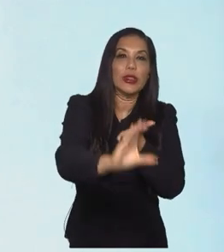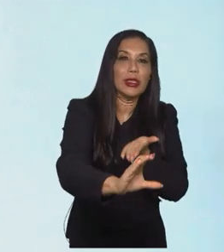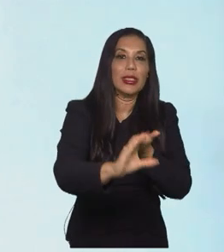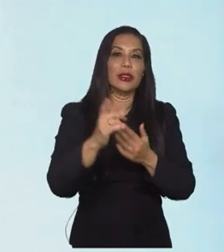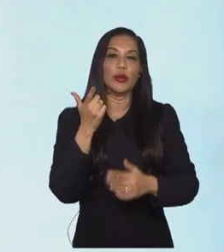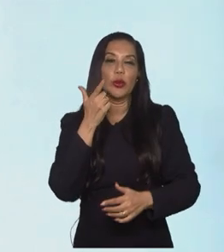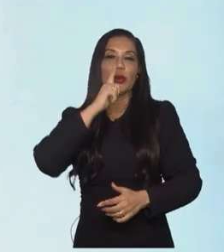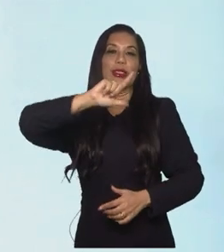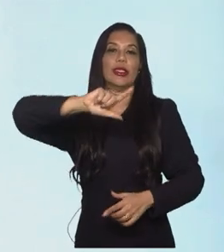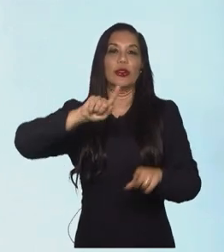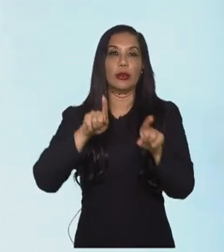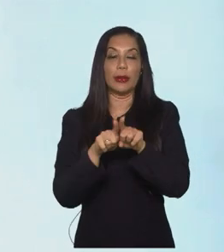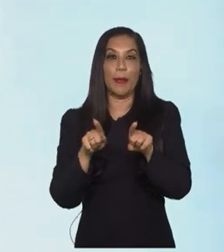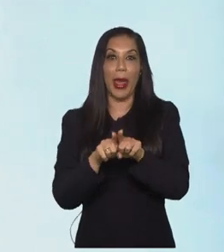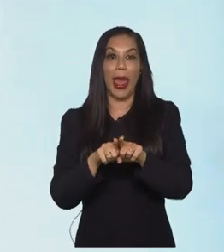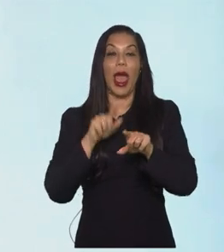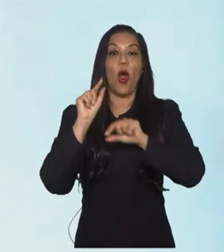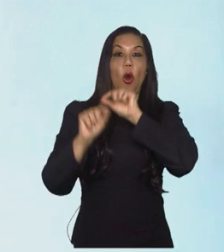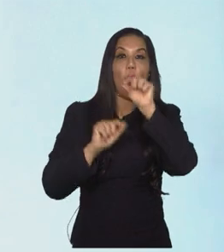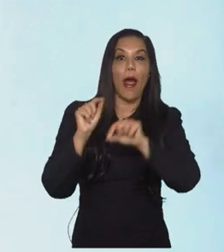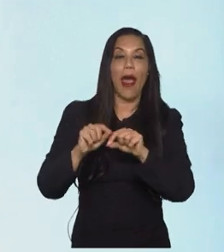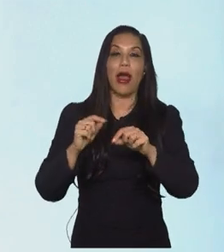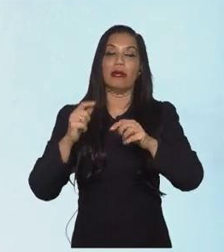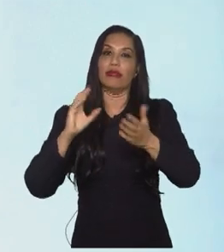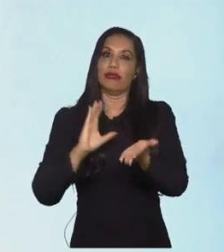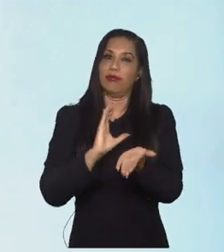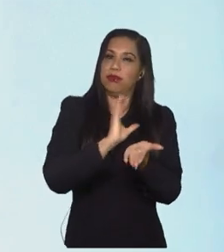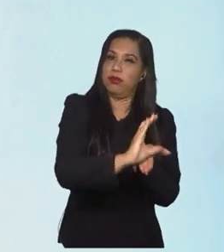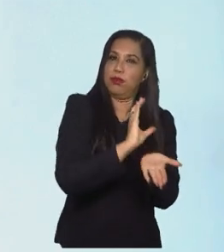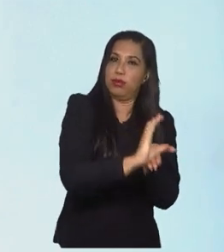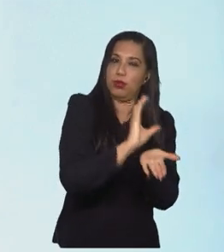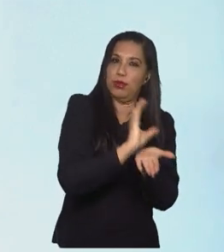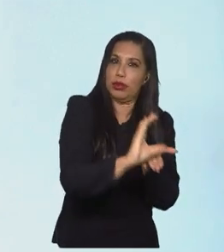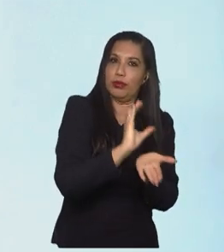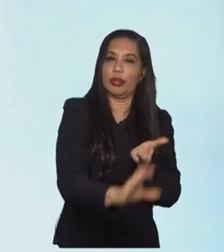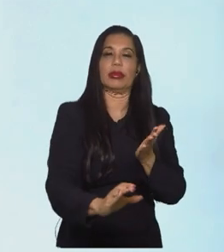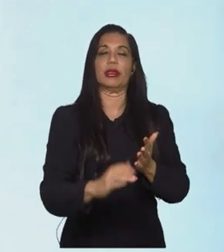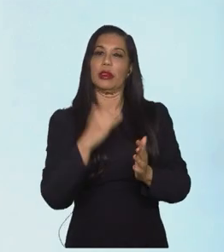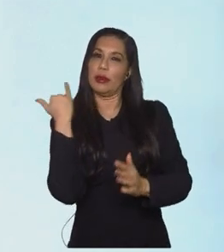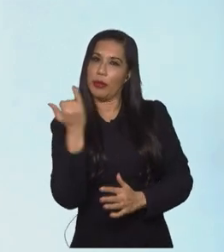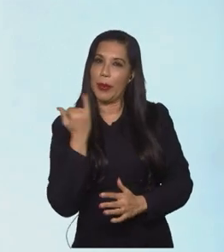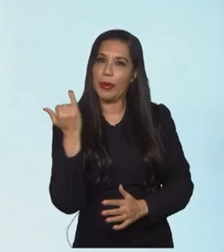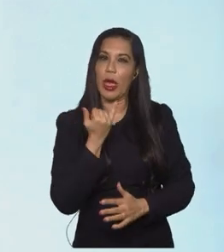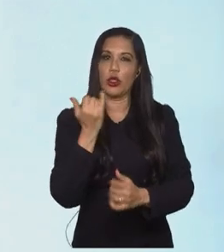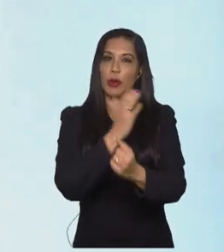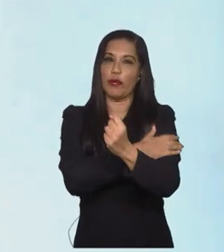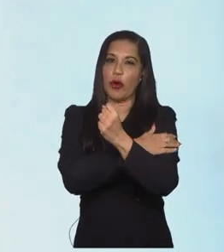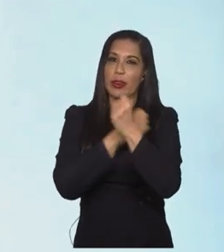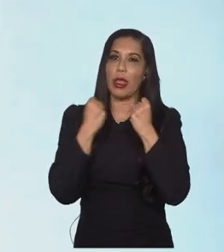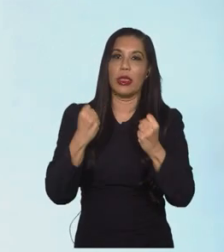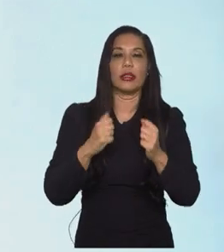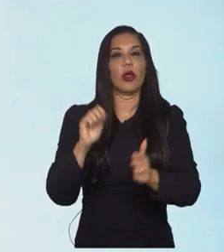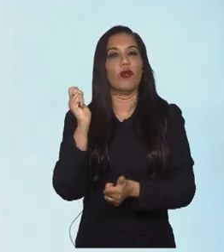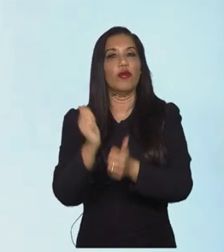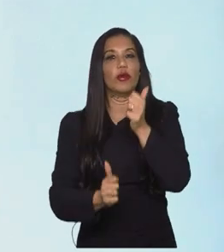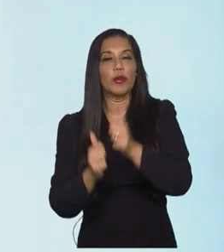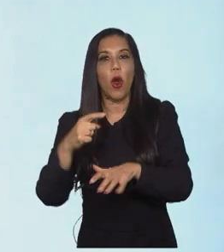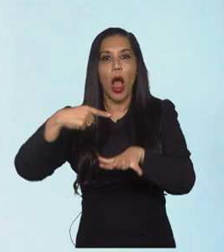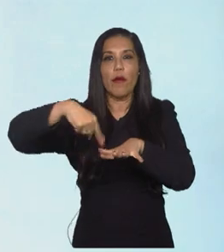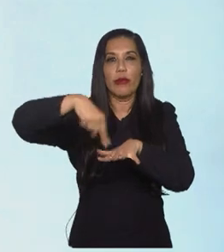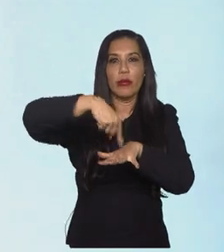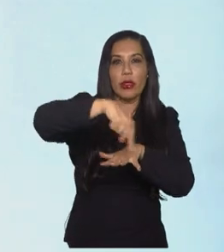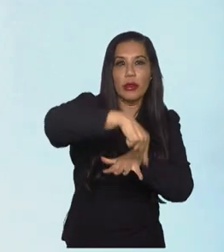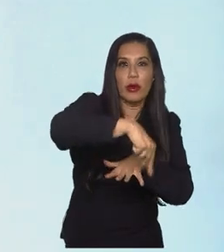entrada realmente de questões financeiras mais pontuais, né? A gente percebe que realmente a modalidade está